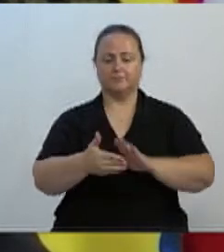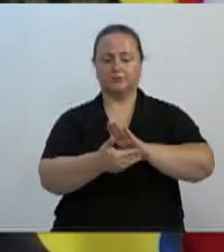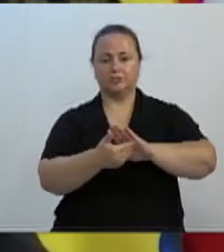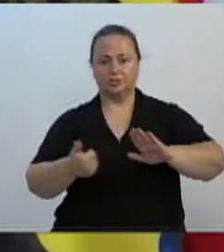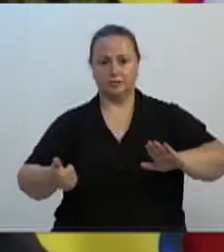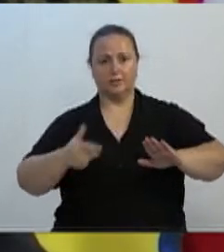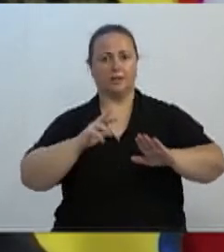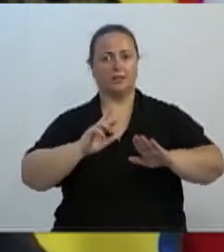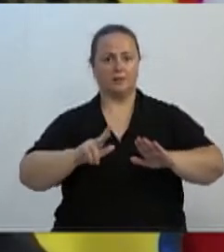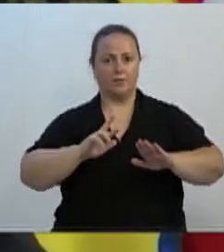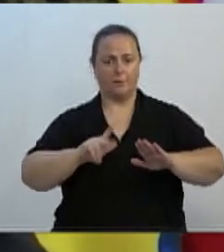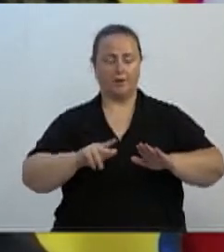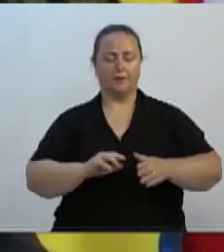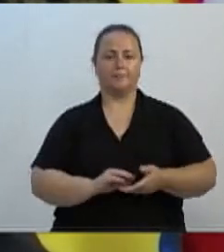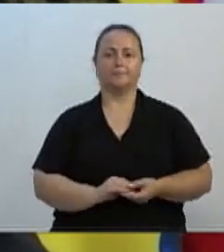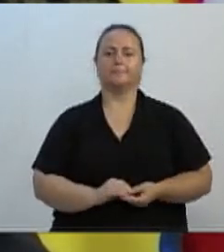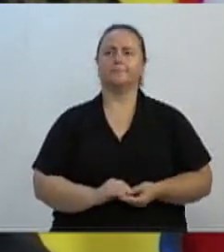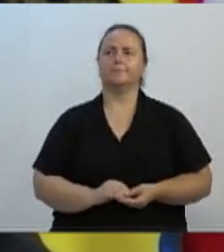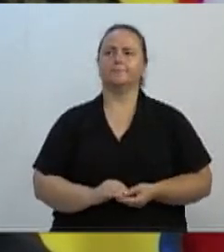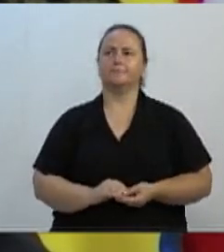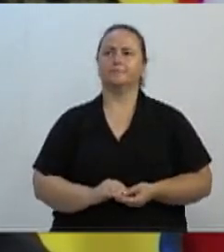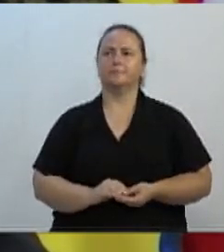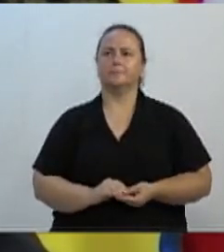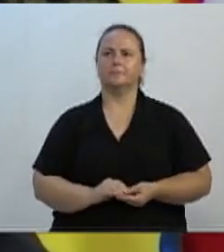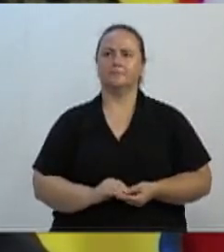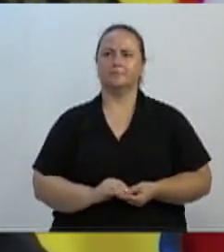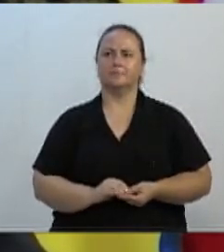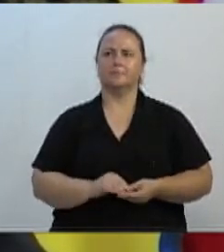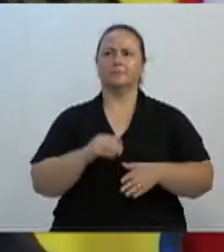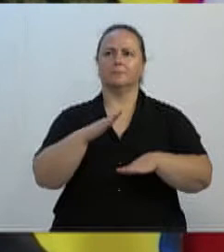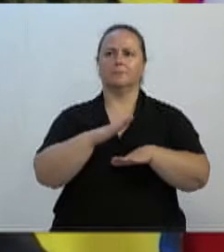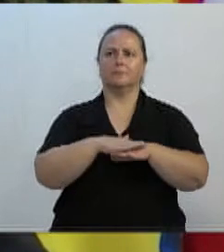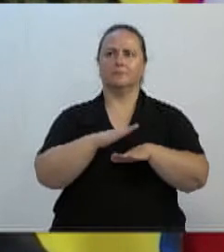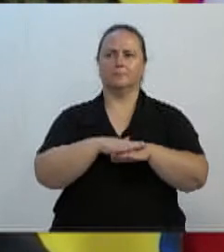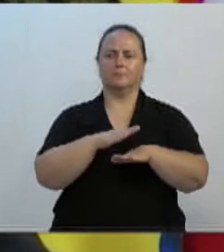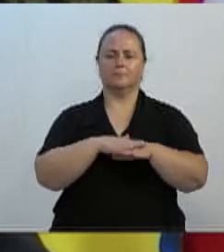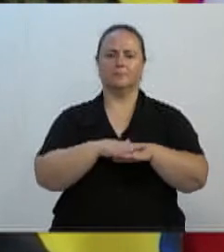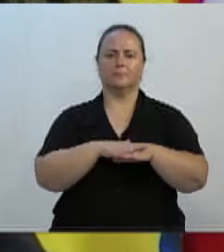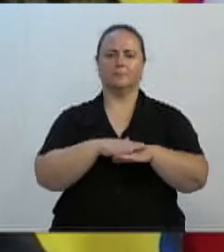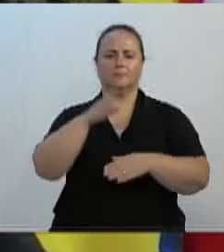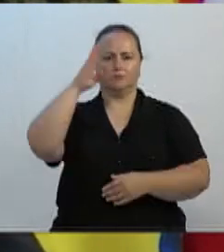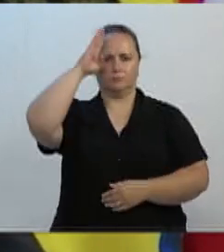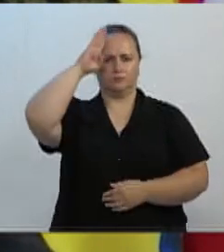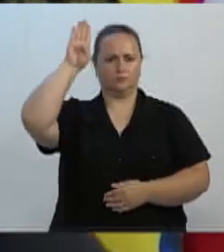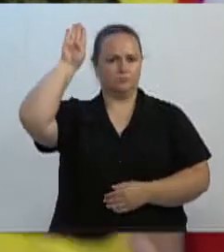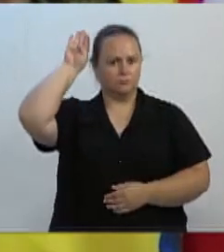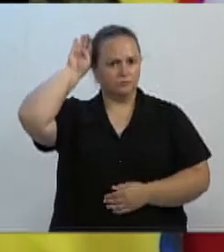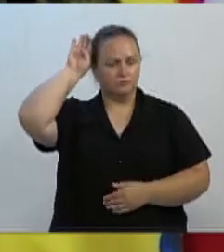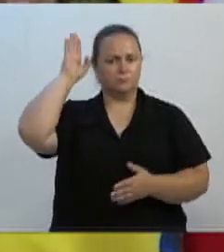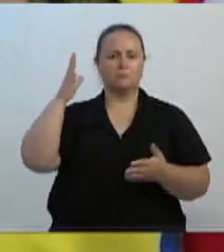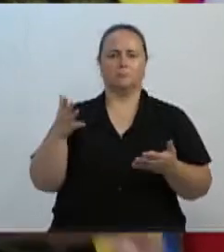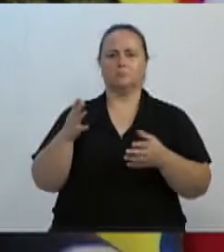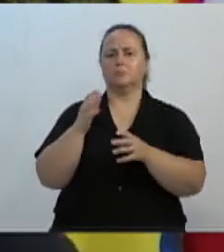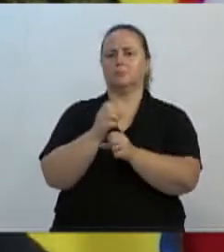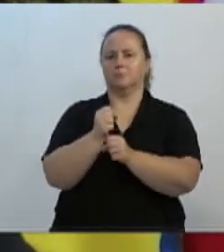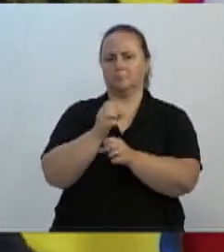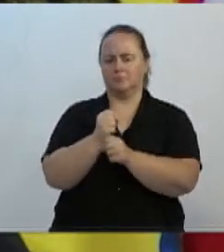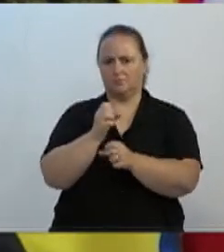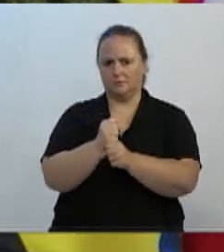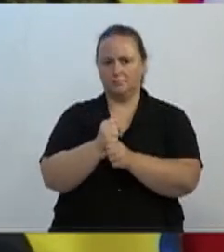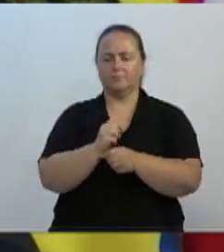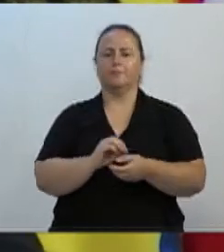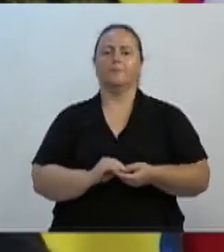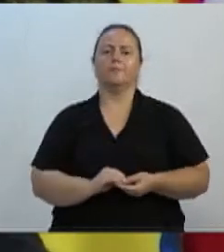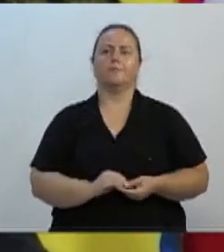algumas profissões. Quem exerce profissão intelectual, que é o caso dos contadores e muitos outros profissionais, os